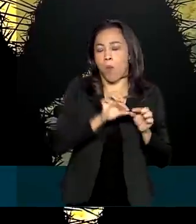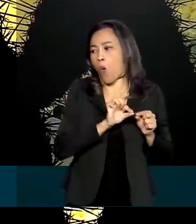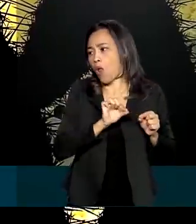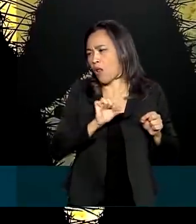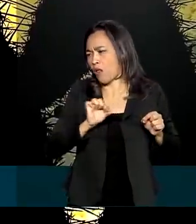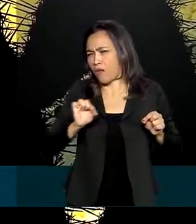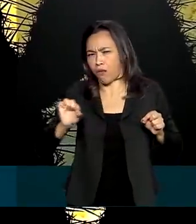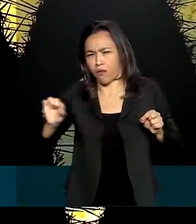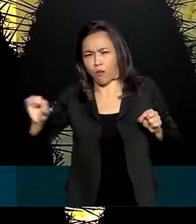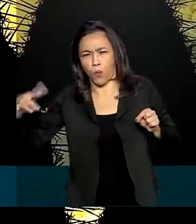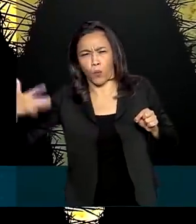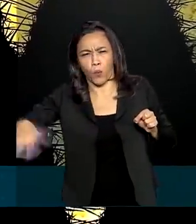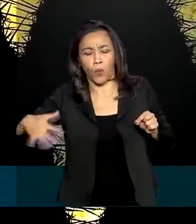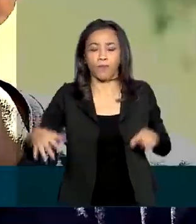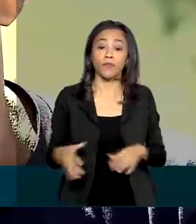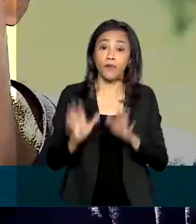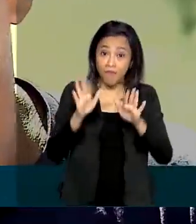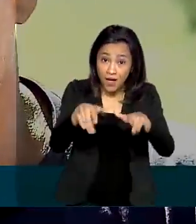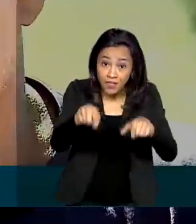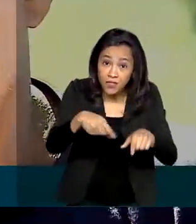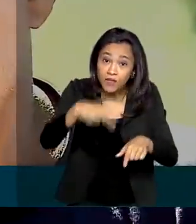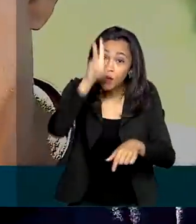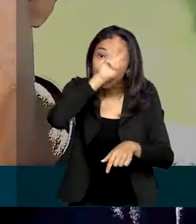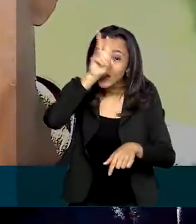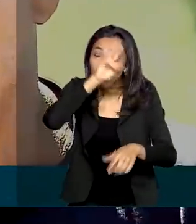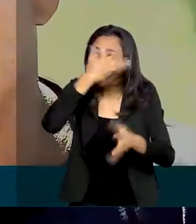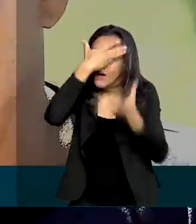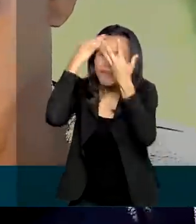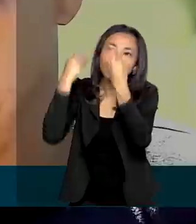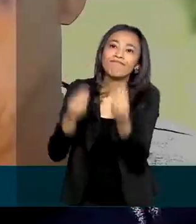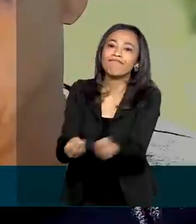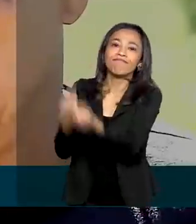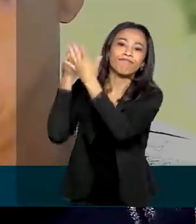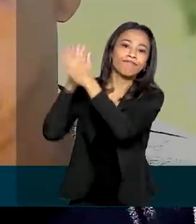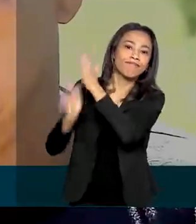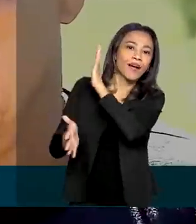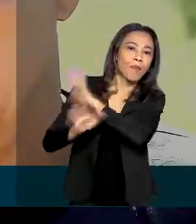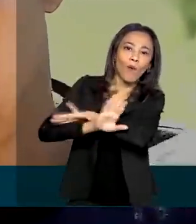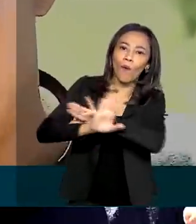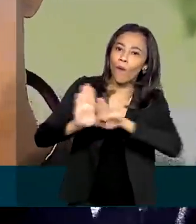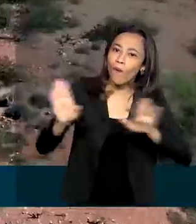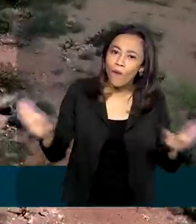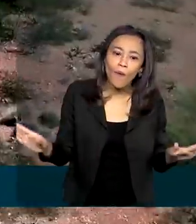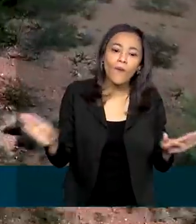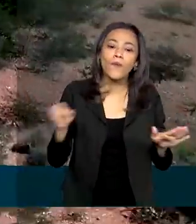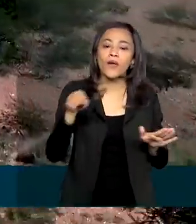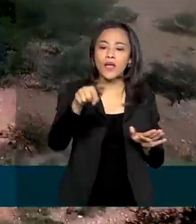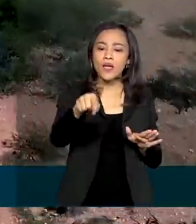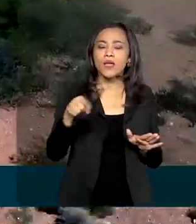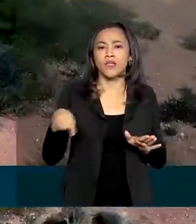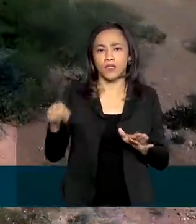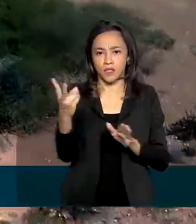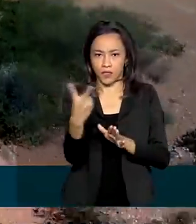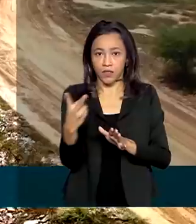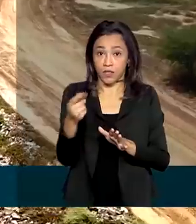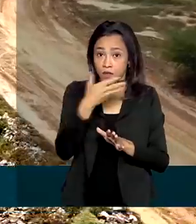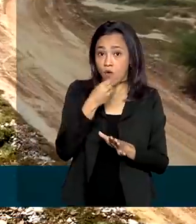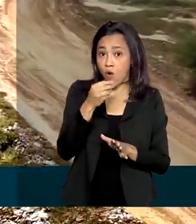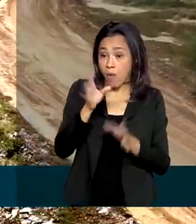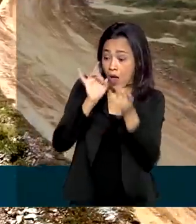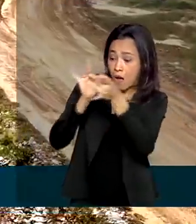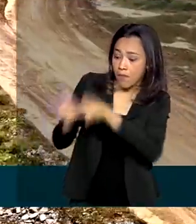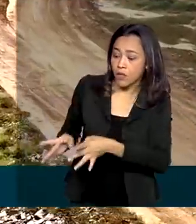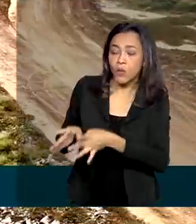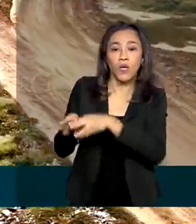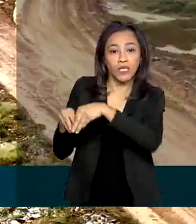Mas essa é uma história que ficou para trás. Há cinco anos, seu Josué e a família deixaram as terras em que viviam para permitir a